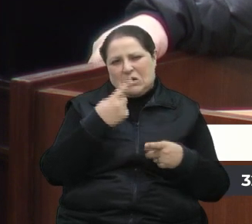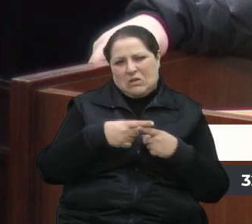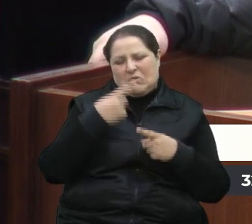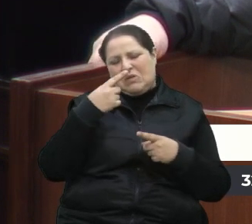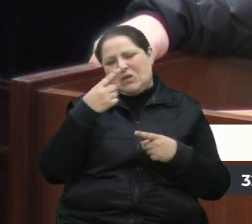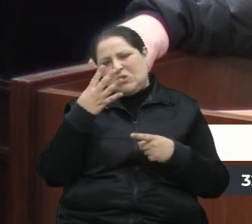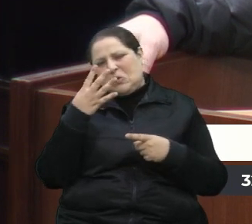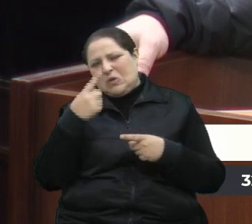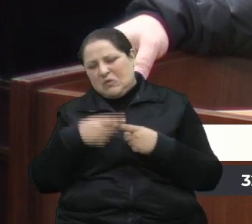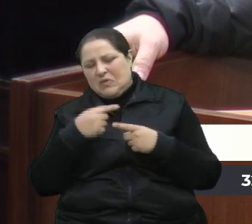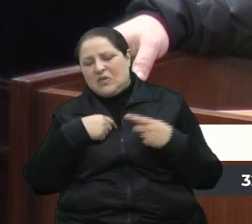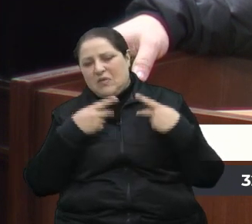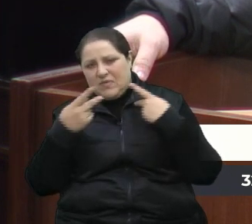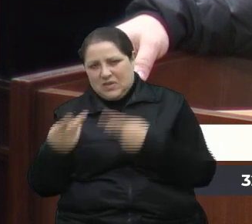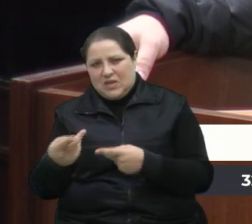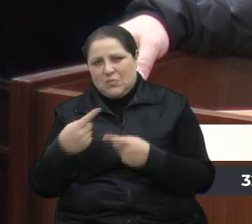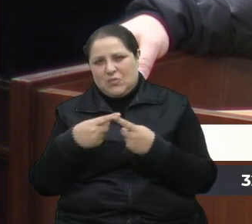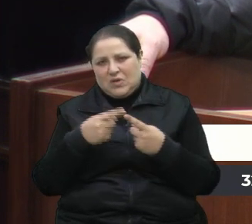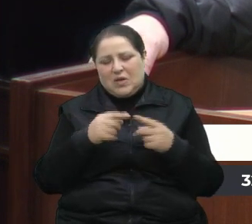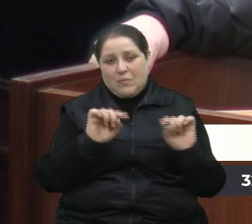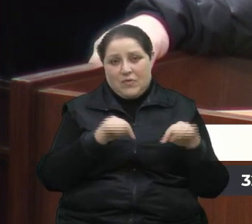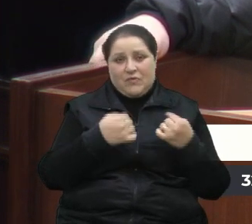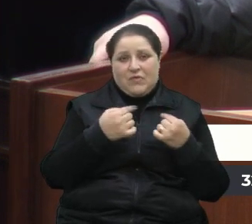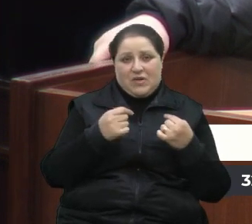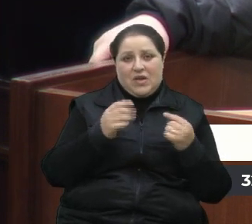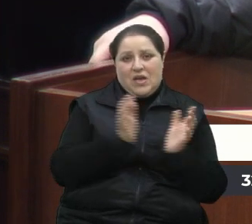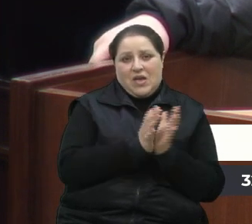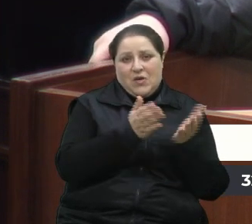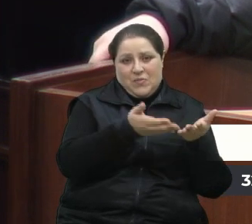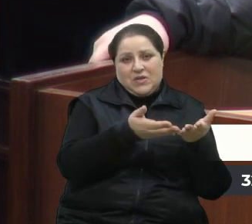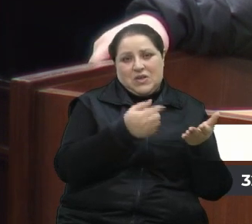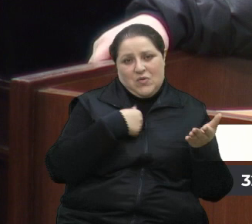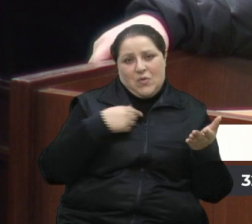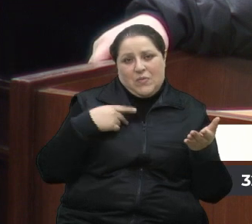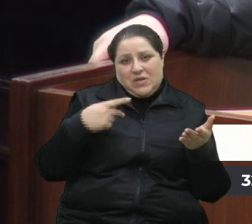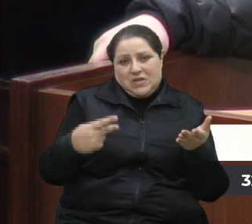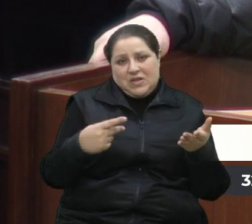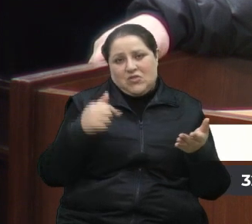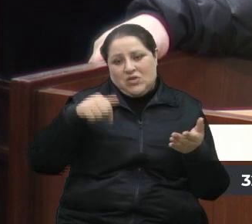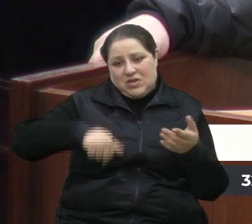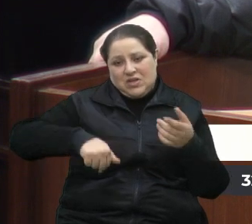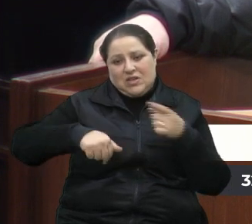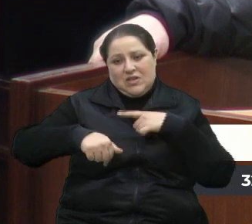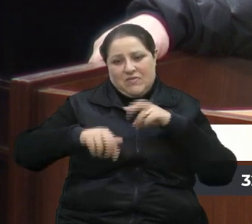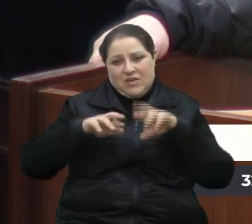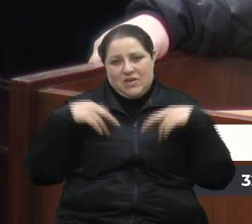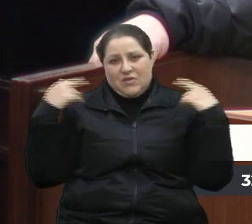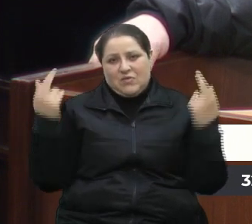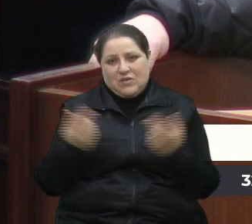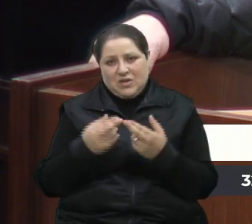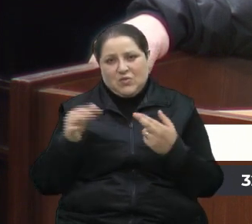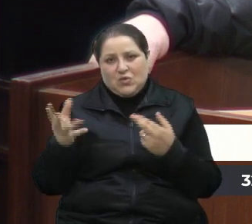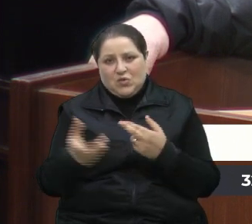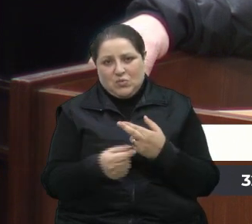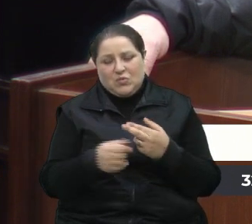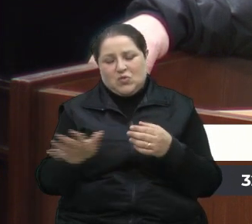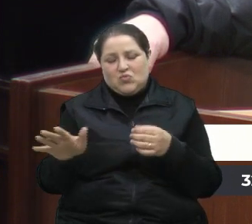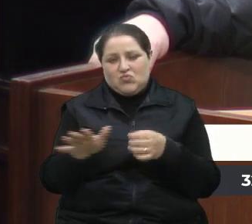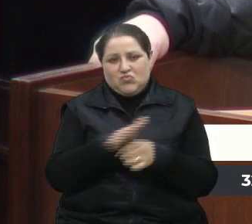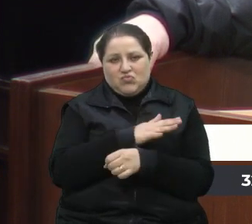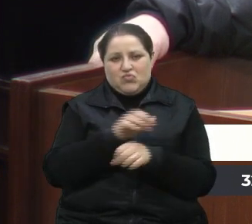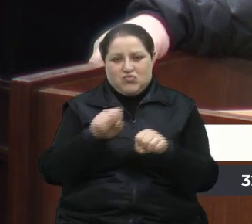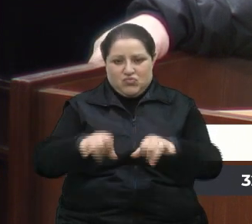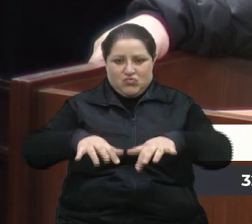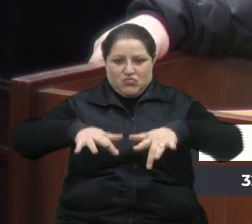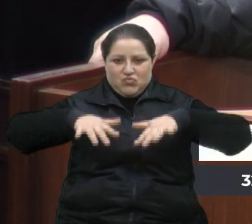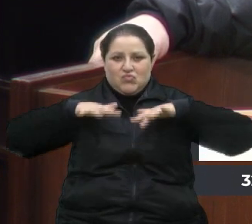da comissão que hoje presido, e nós tivemos uma reunião dentro desta casa, onde o plenário aqui lotou do